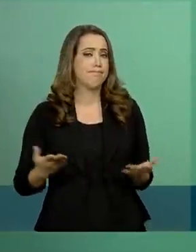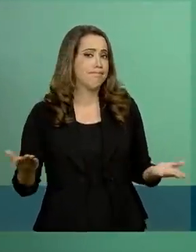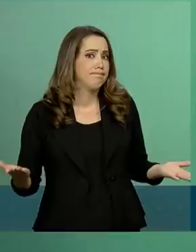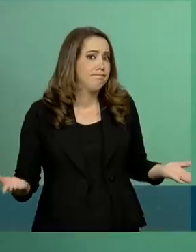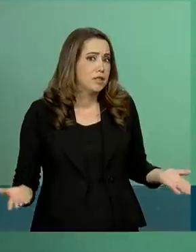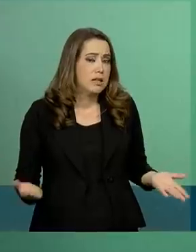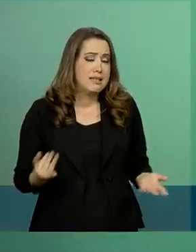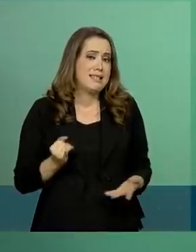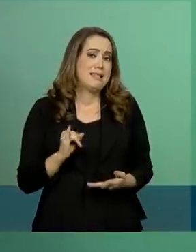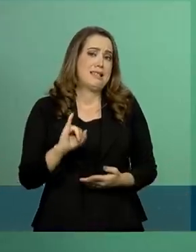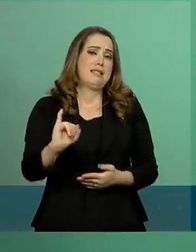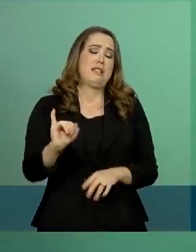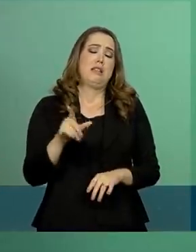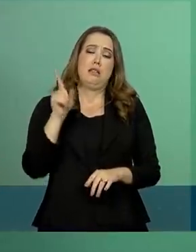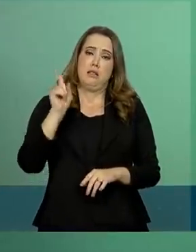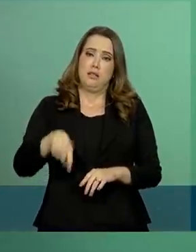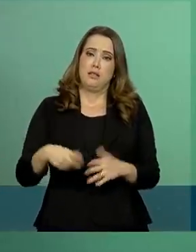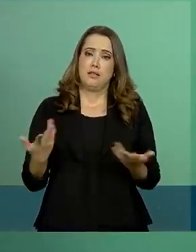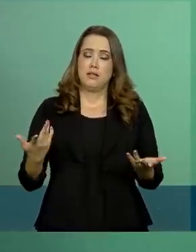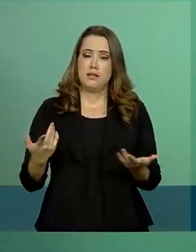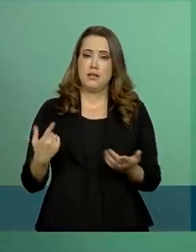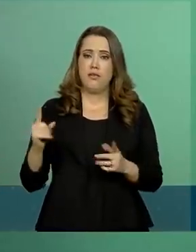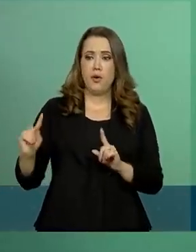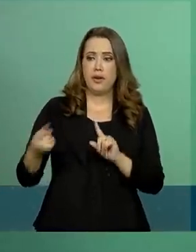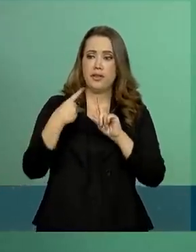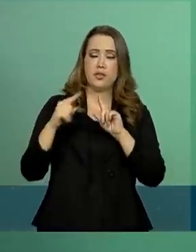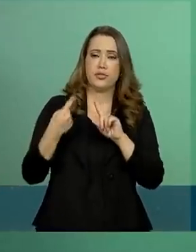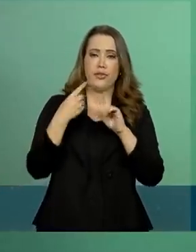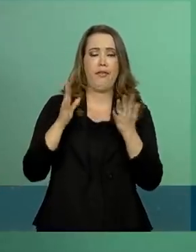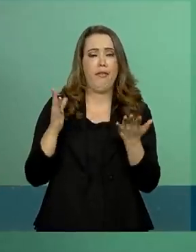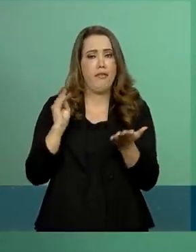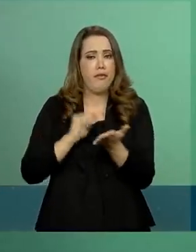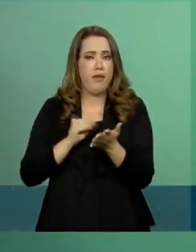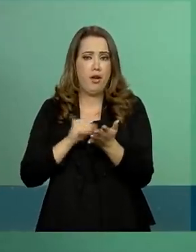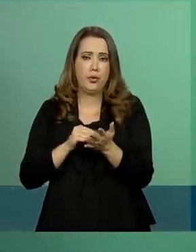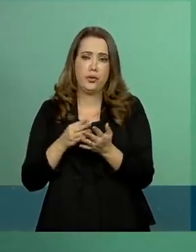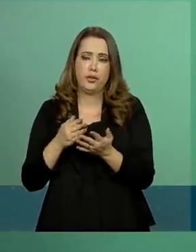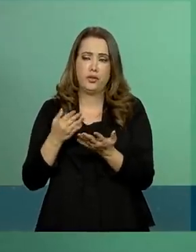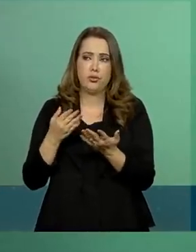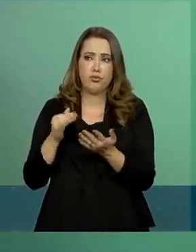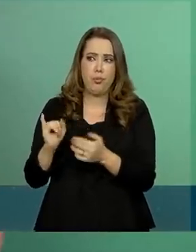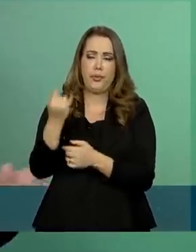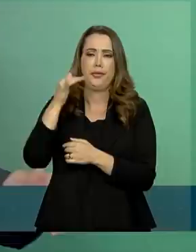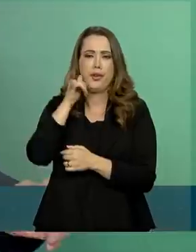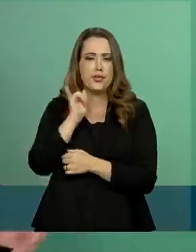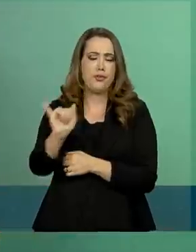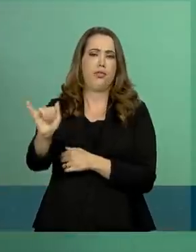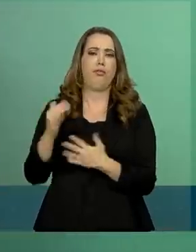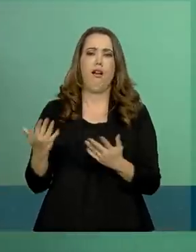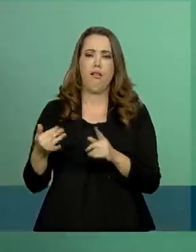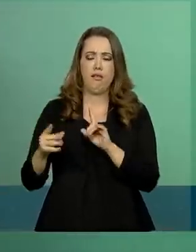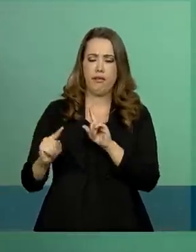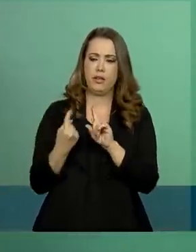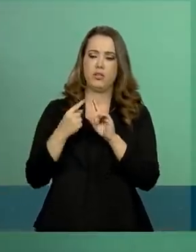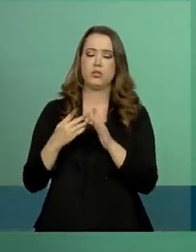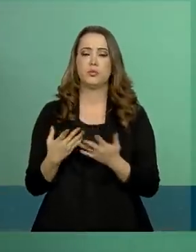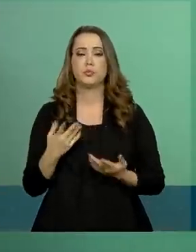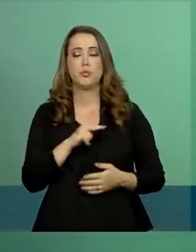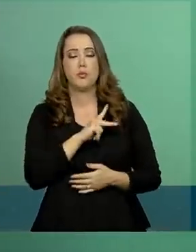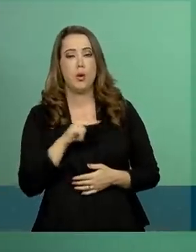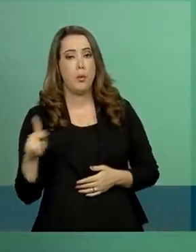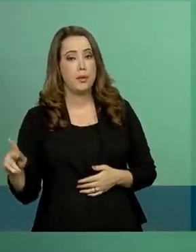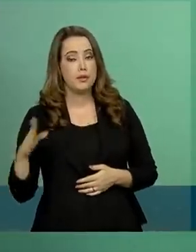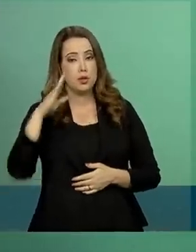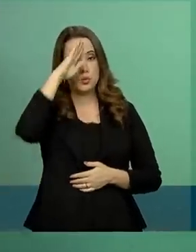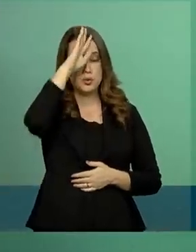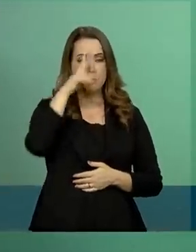de oportunidade de evitar a crítica. Eu lá me encontrava, e quando o presidente fez esse comentário com o presidente do